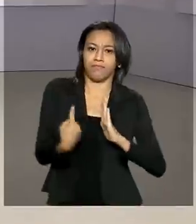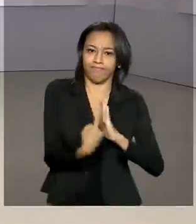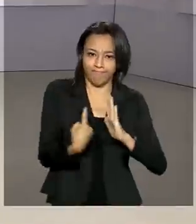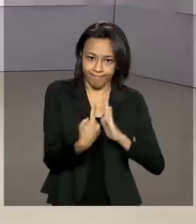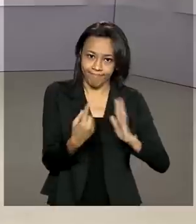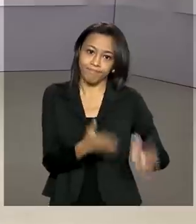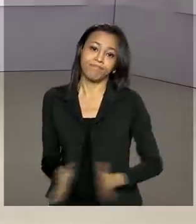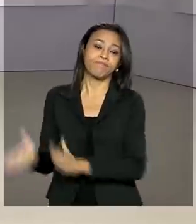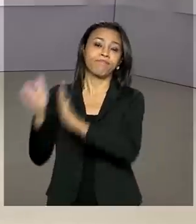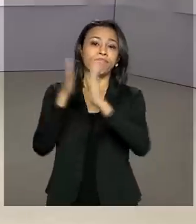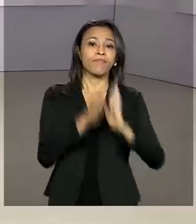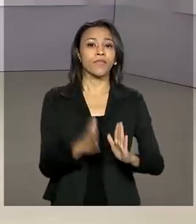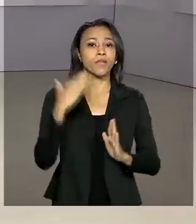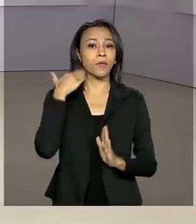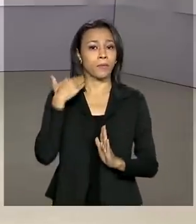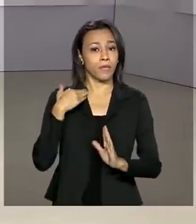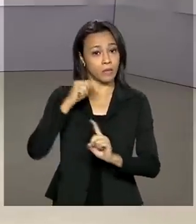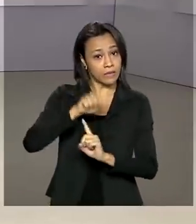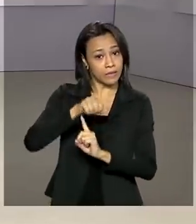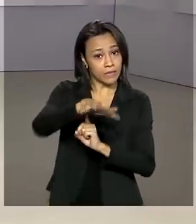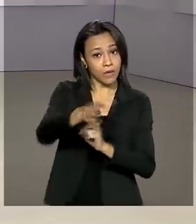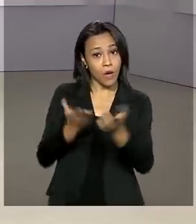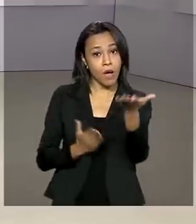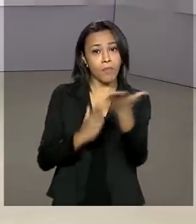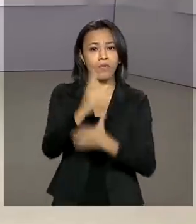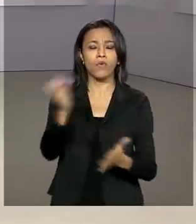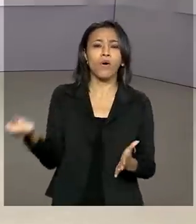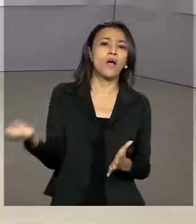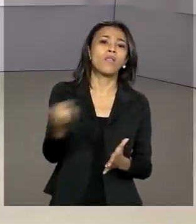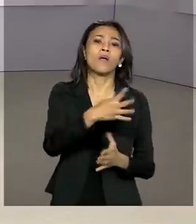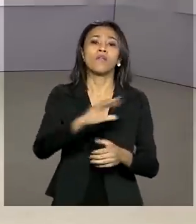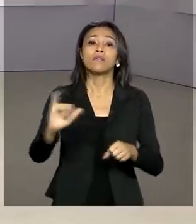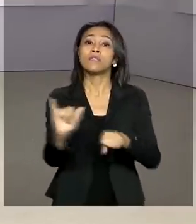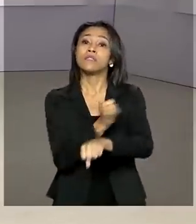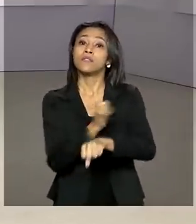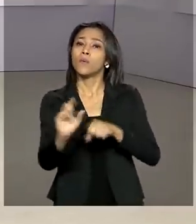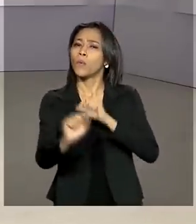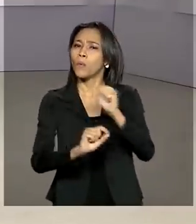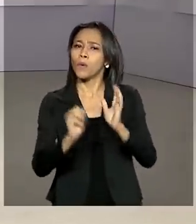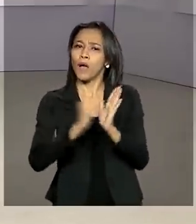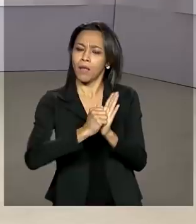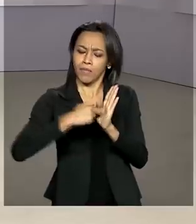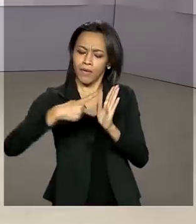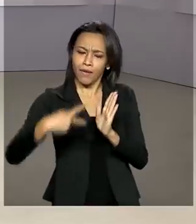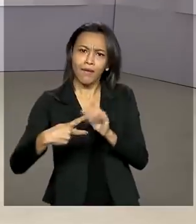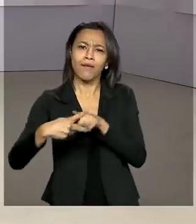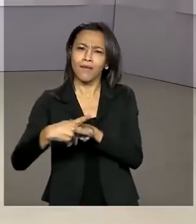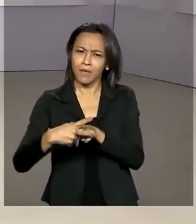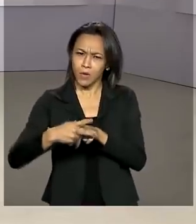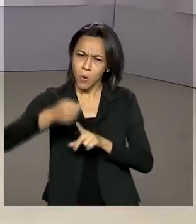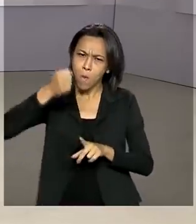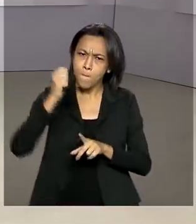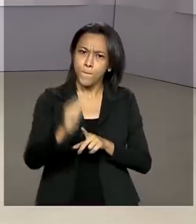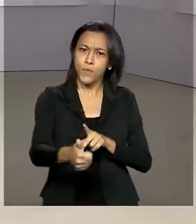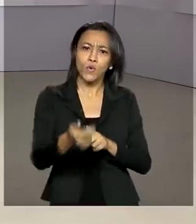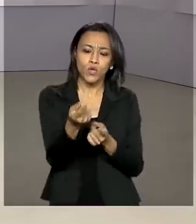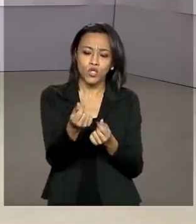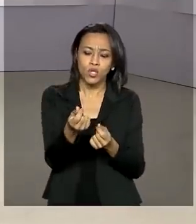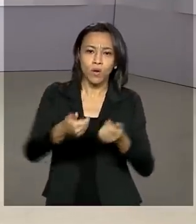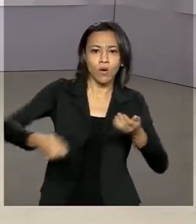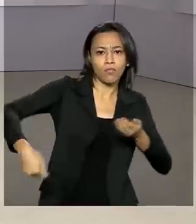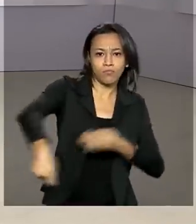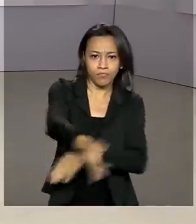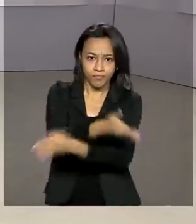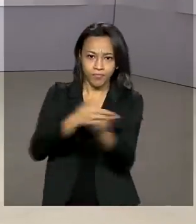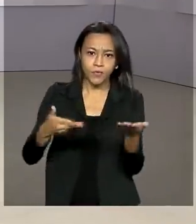E o Banco Central aprovou a nova ferramenta para pagamentos instantâneos, que promete mais segurança e agilidade em operações financeiras.